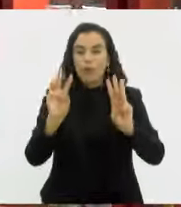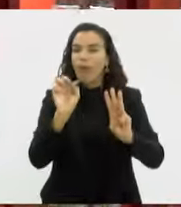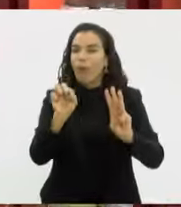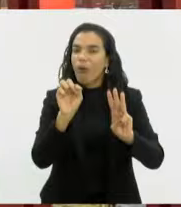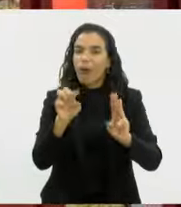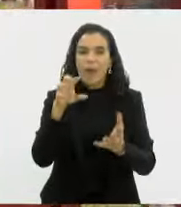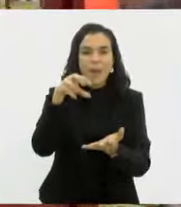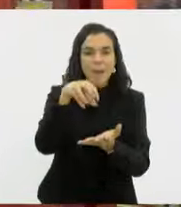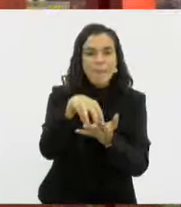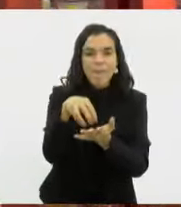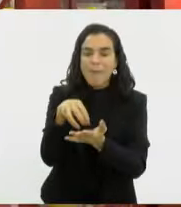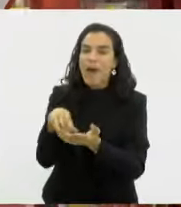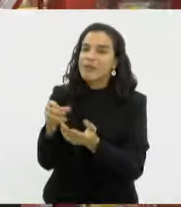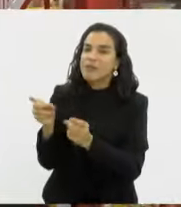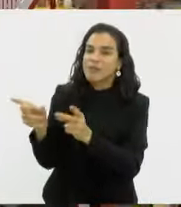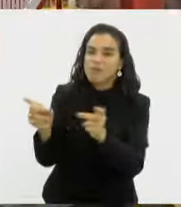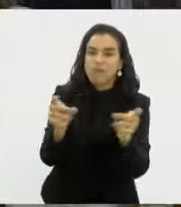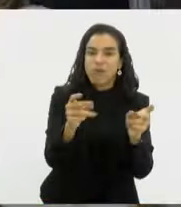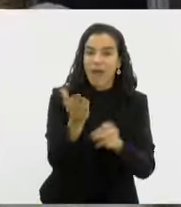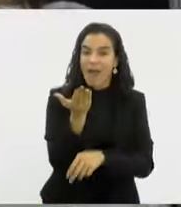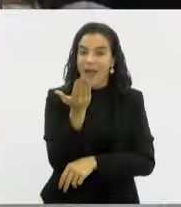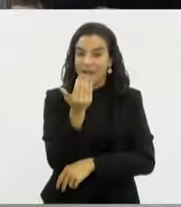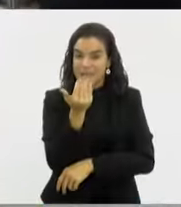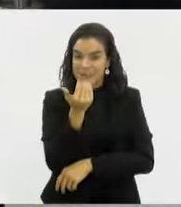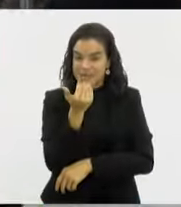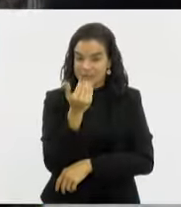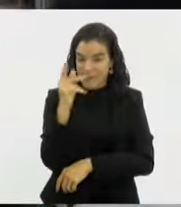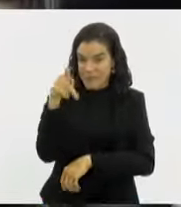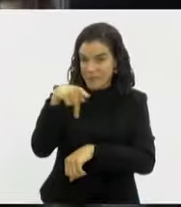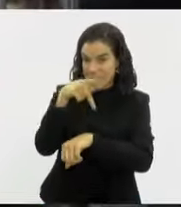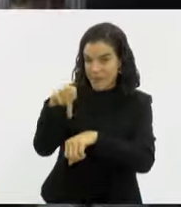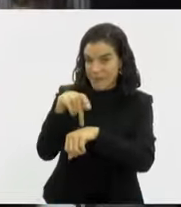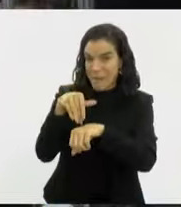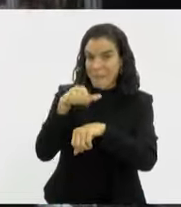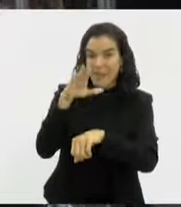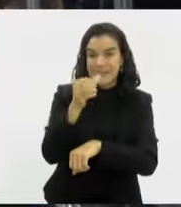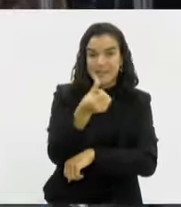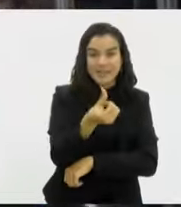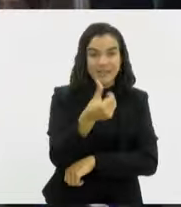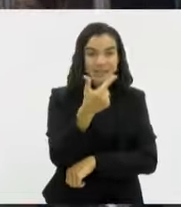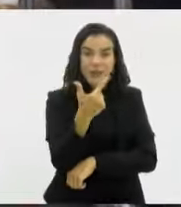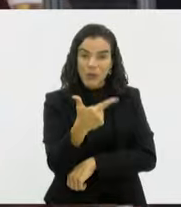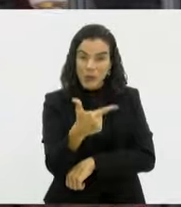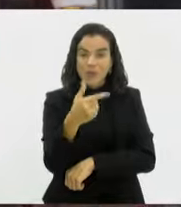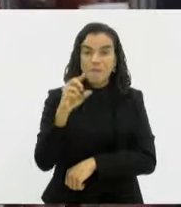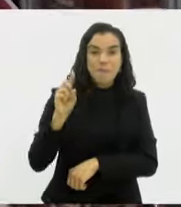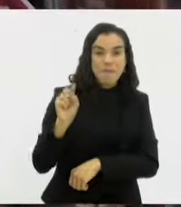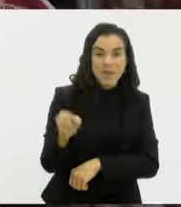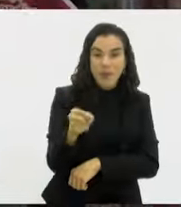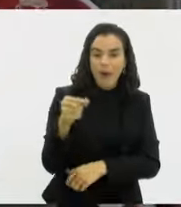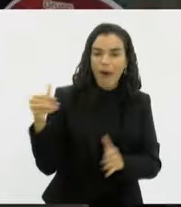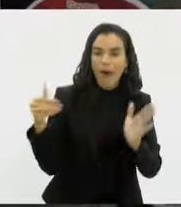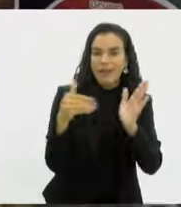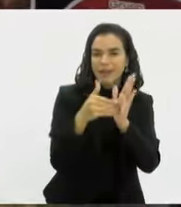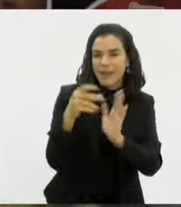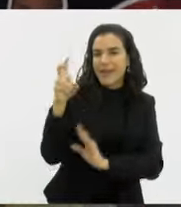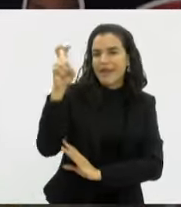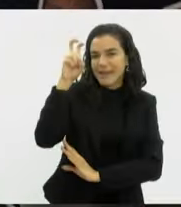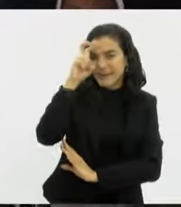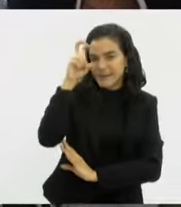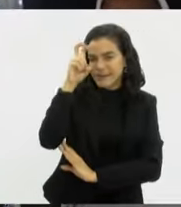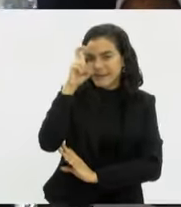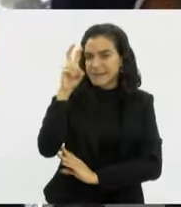setor varejista da alimentação do país. Mais de 62 mil pessoas vão circular no Rio Centro até quinta-feira, com